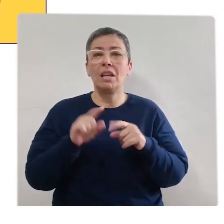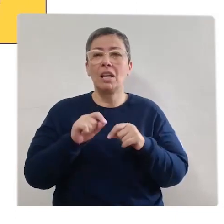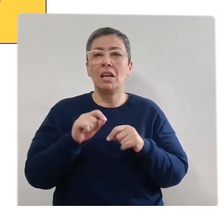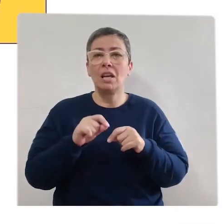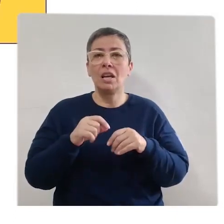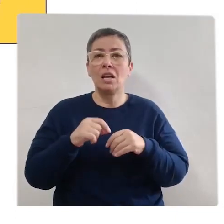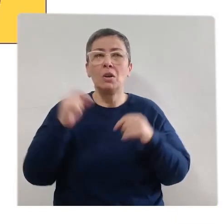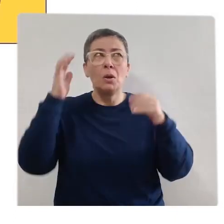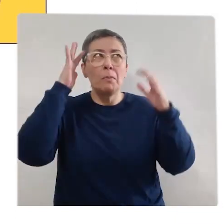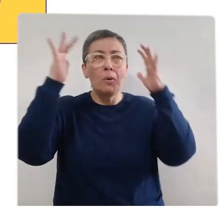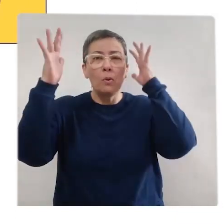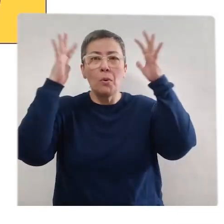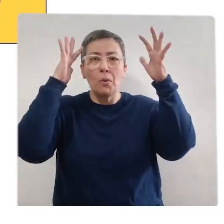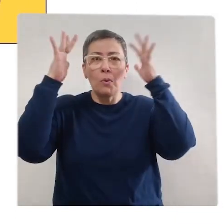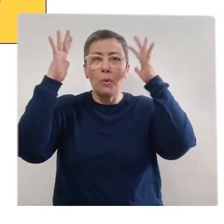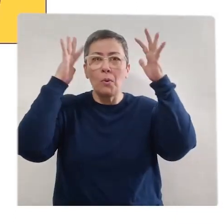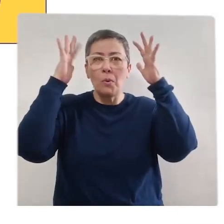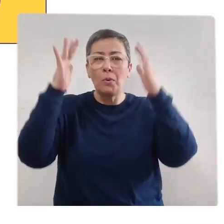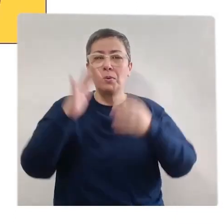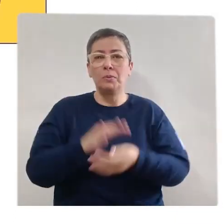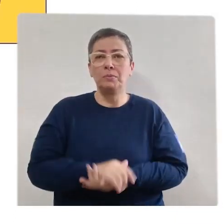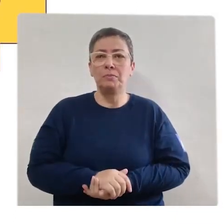Solta a imaginação.